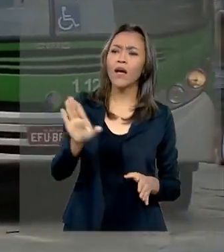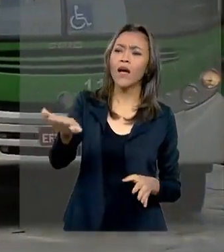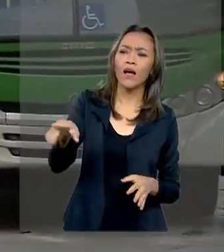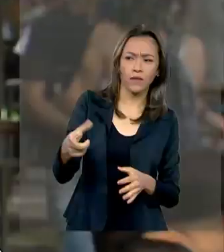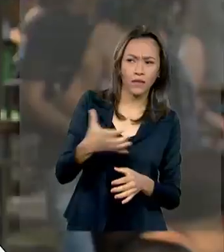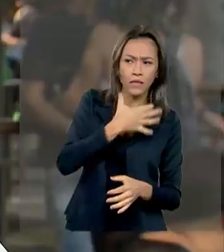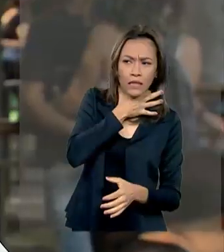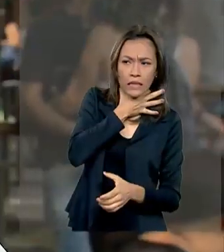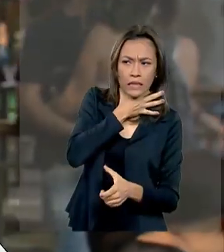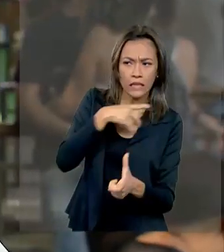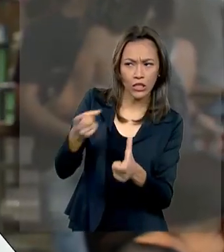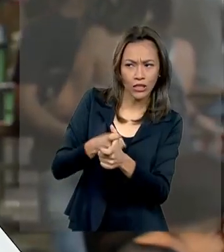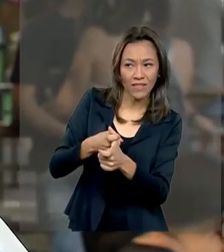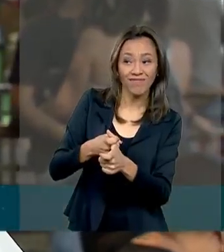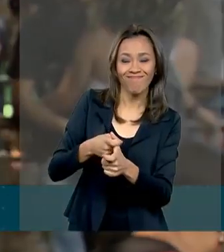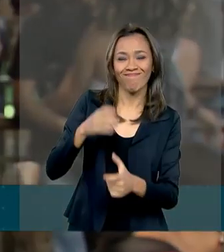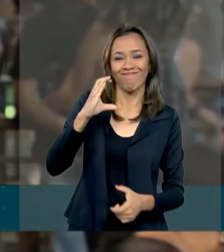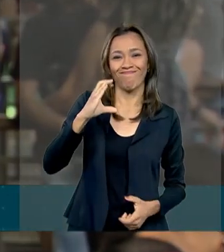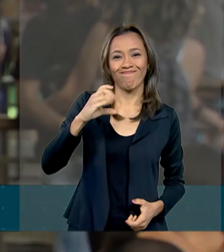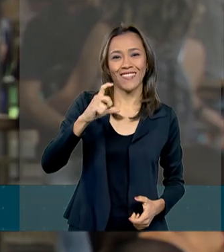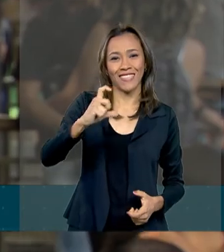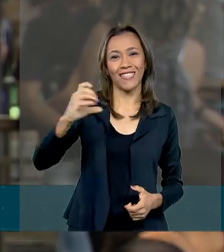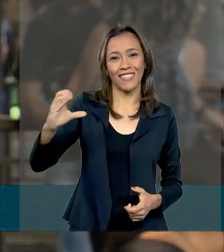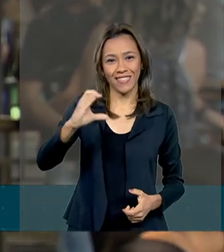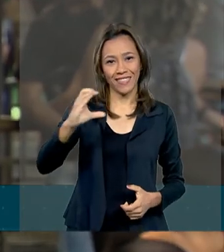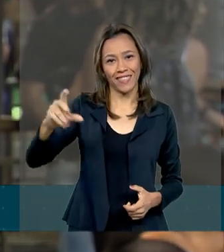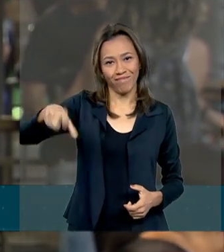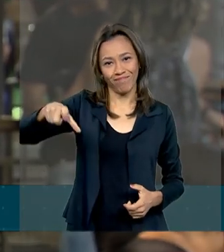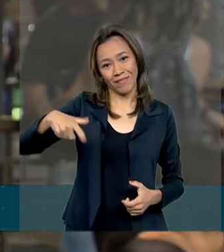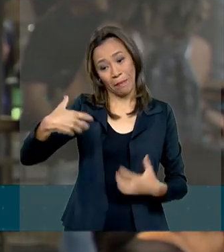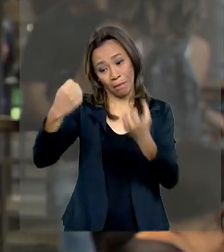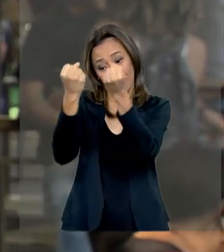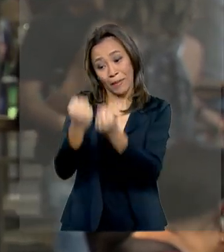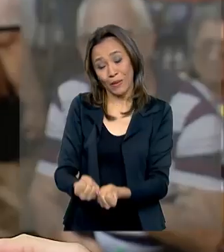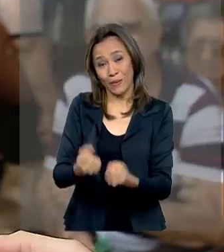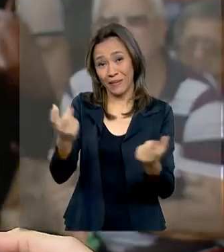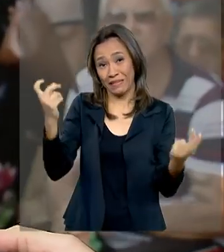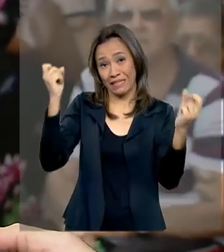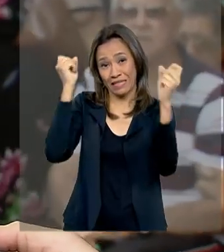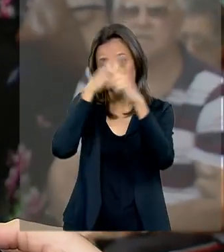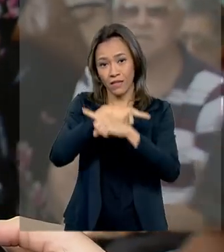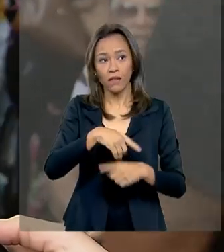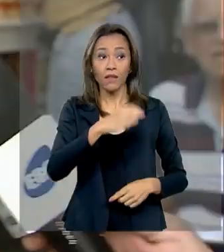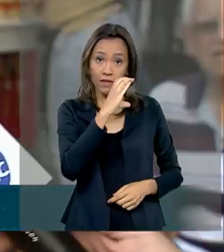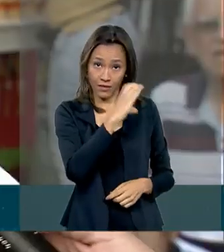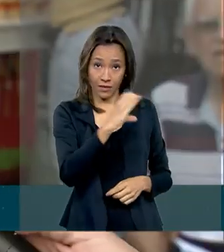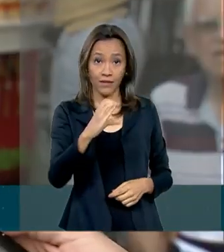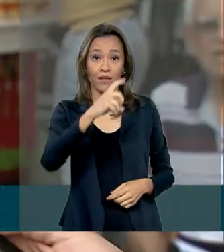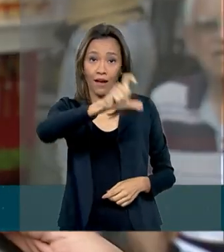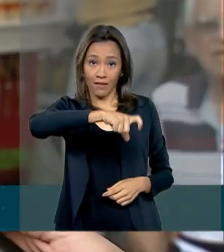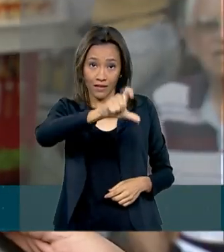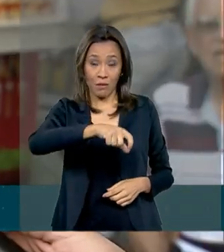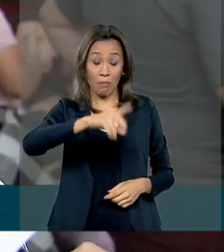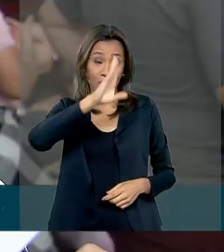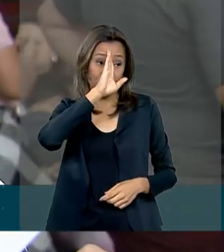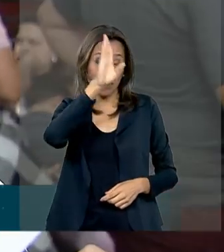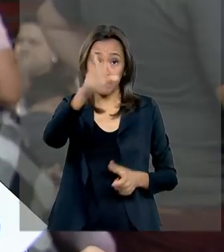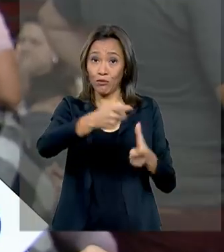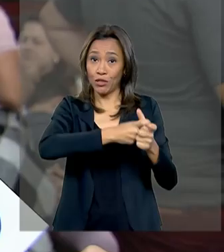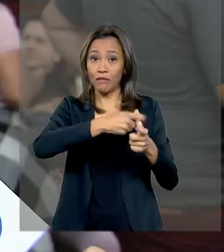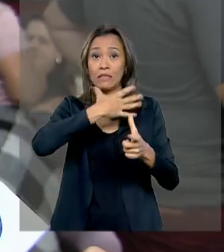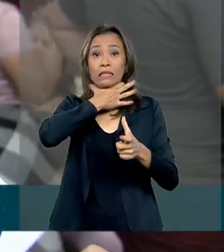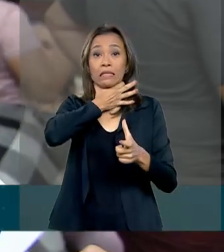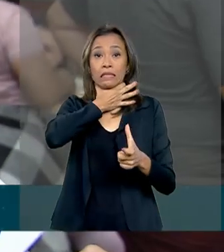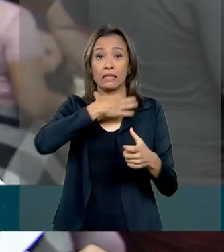endividada. Cartão de crédito. Pesou nos orçamentos, as coisas mudaram. Cartão de crédito. É a principal dívida minha. Tem